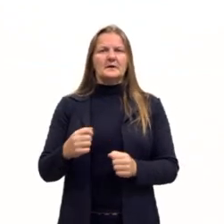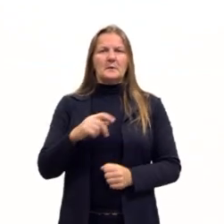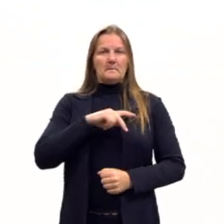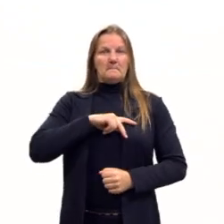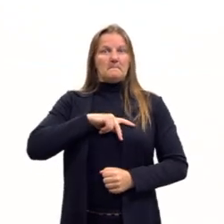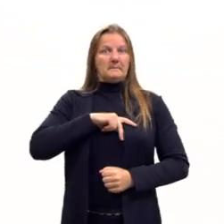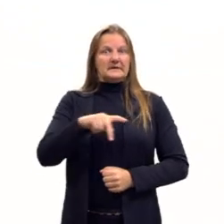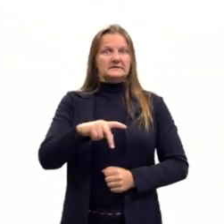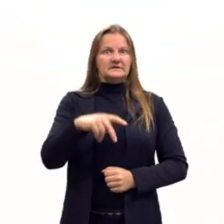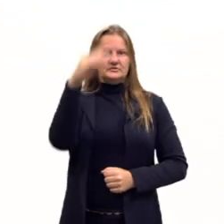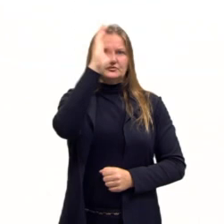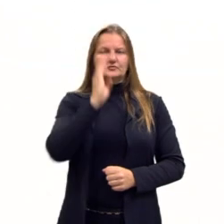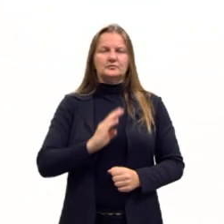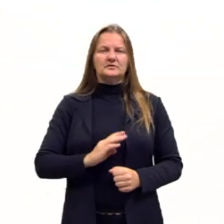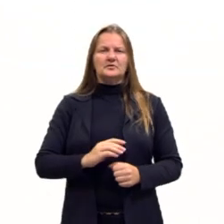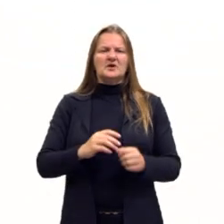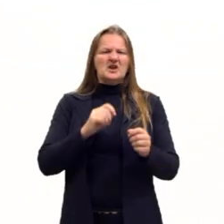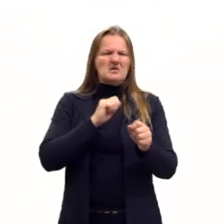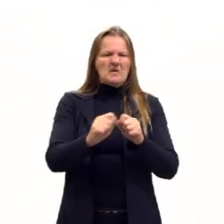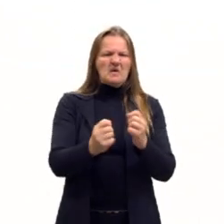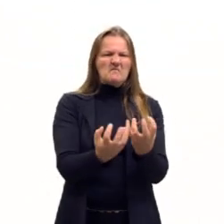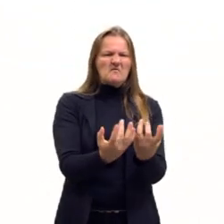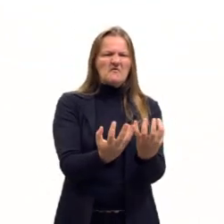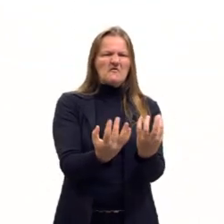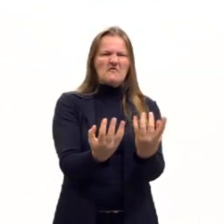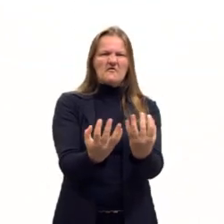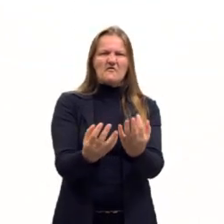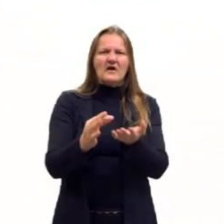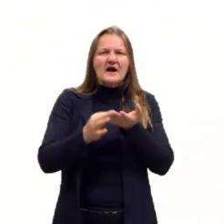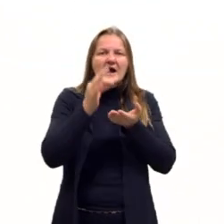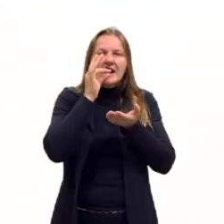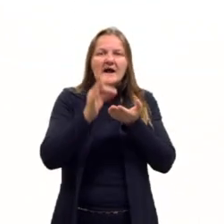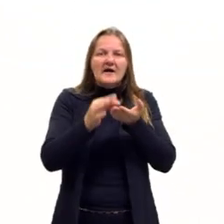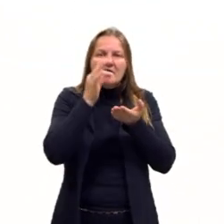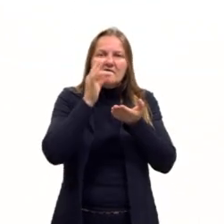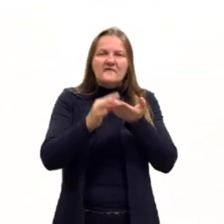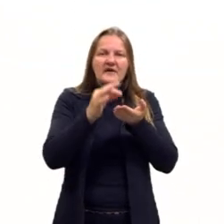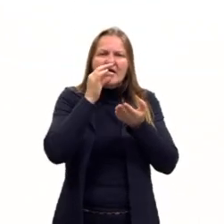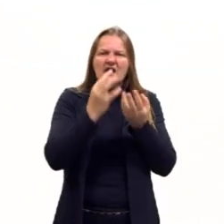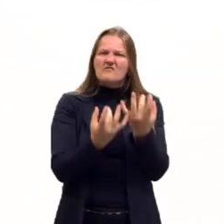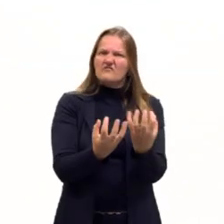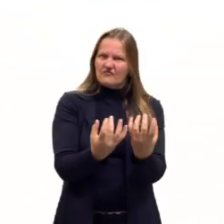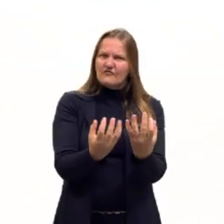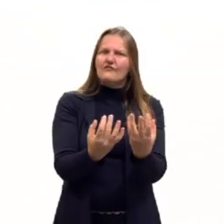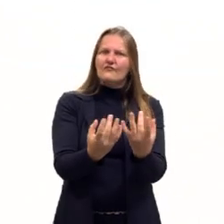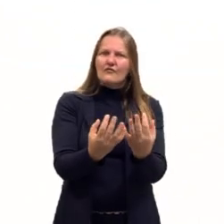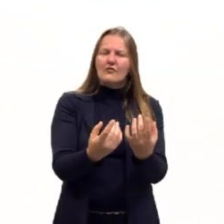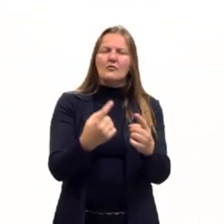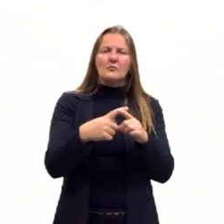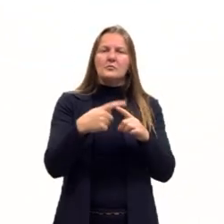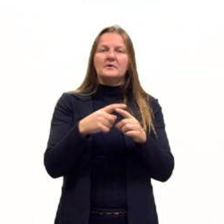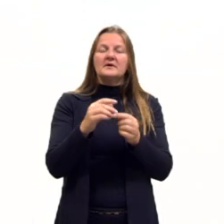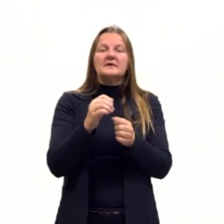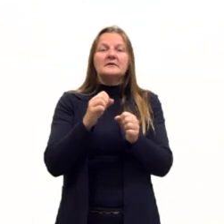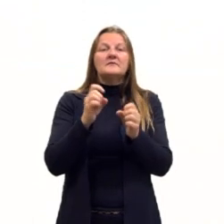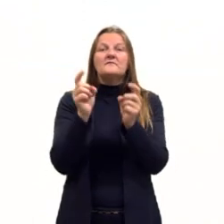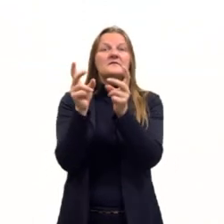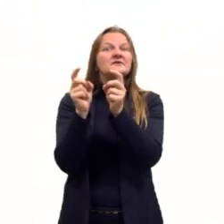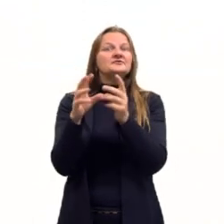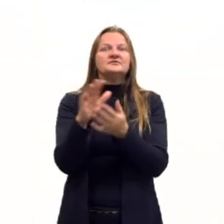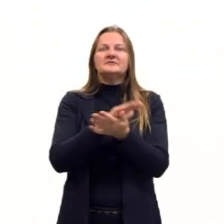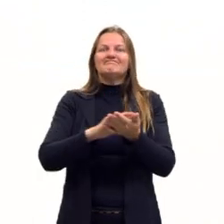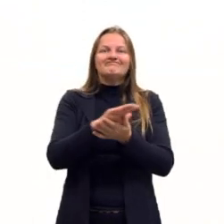primeira coisa que se faz é queimar o café, tá, gurizada, diz, ó, não tem mais café, porque o Brasil não conseguia mais vender esse café, e ele